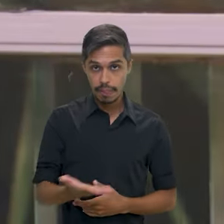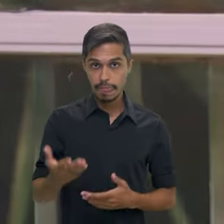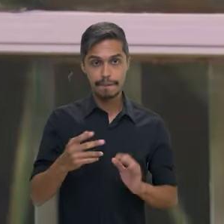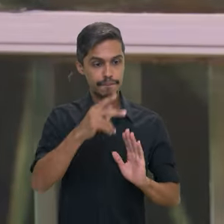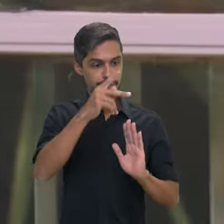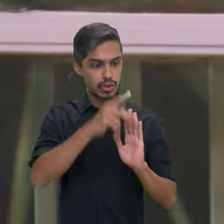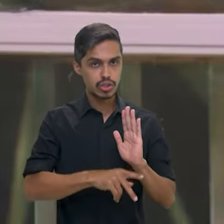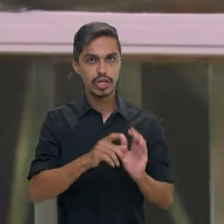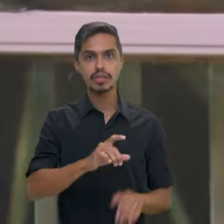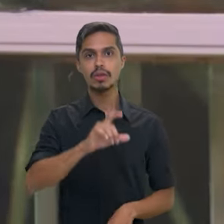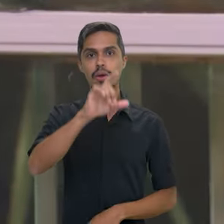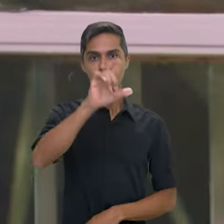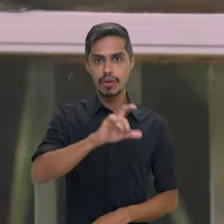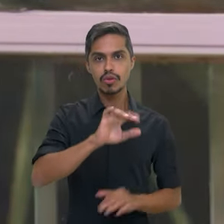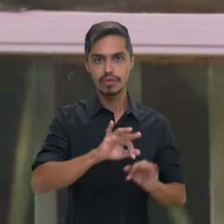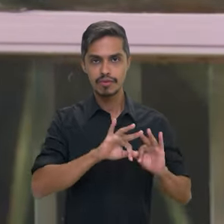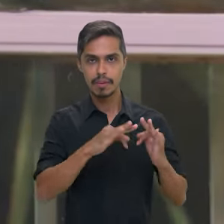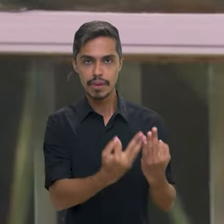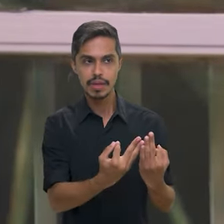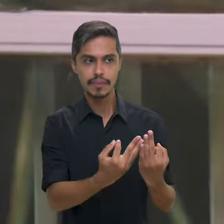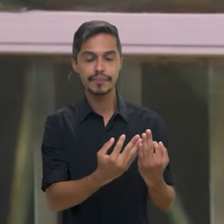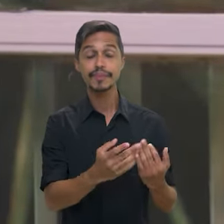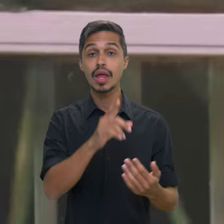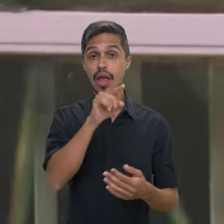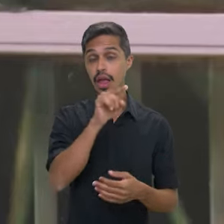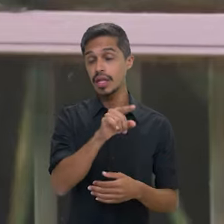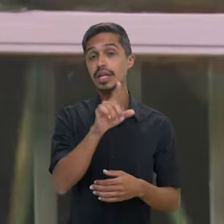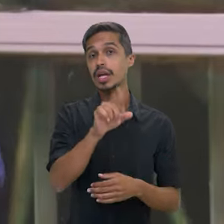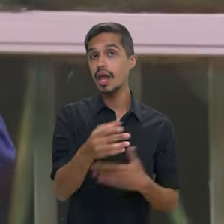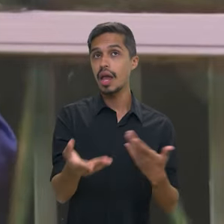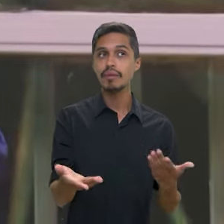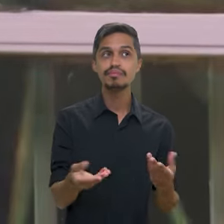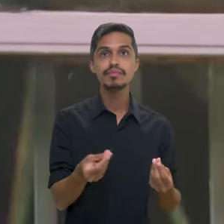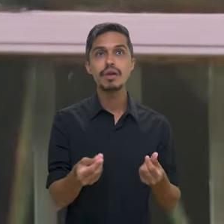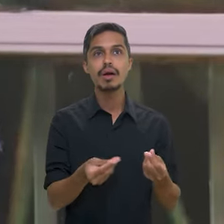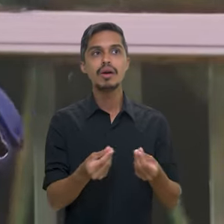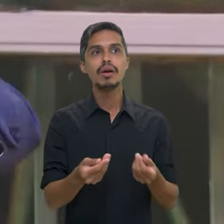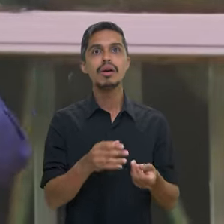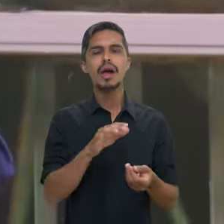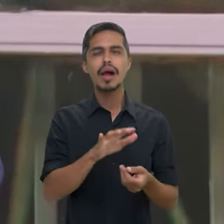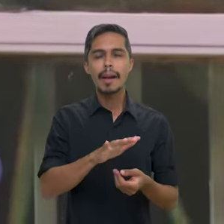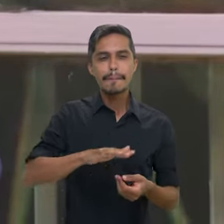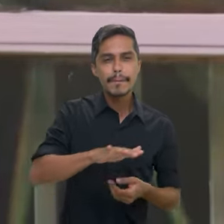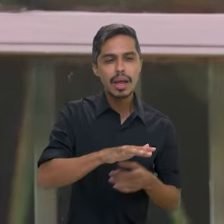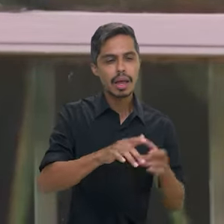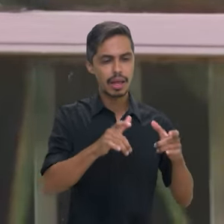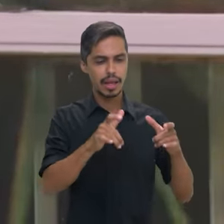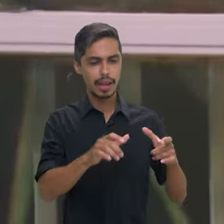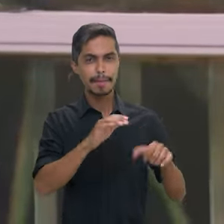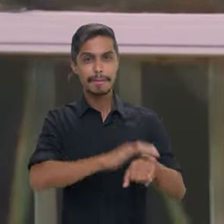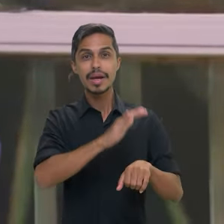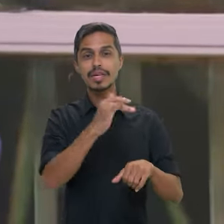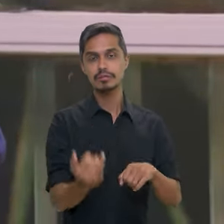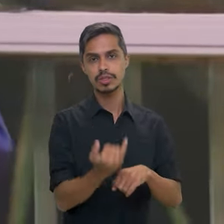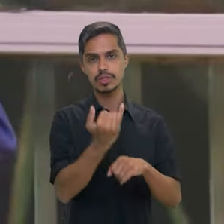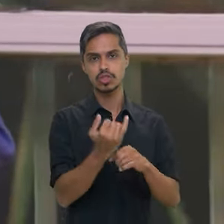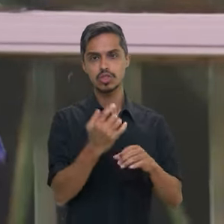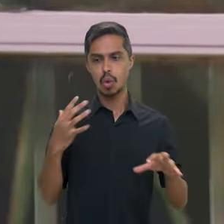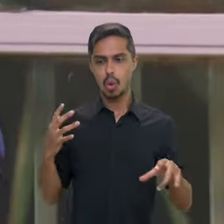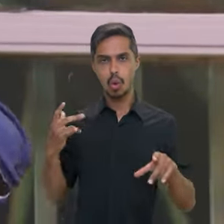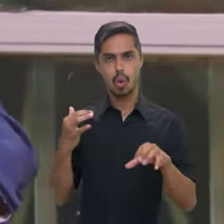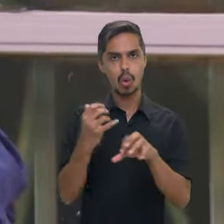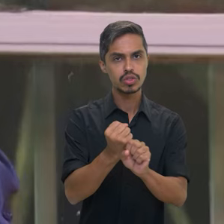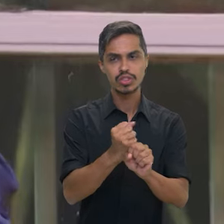o programa Bolsa Família, ele é, vamos dizer assim, aquela parte mais importante